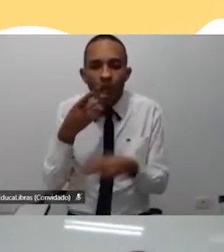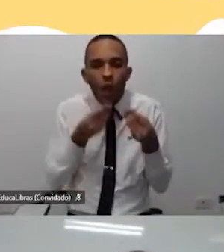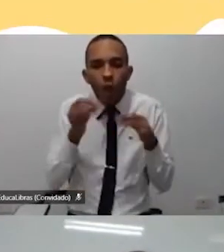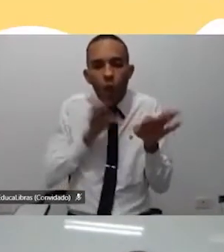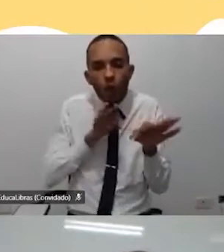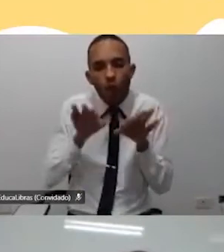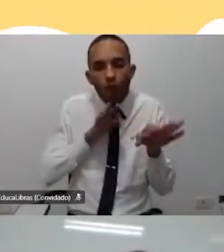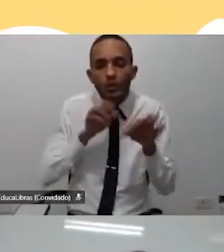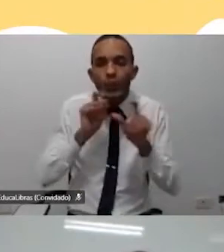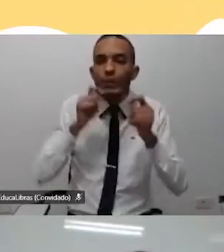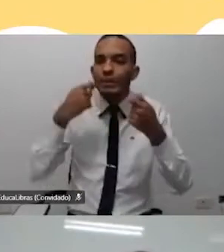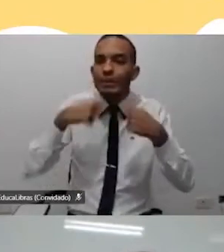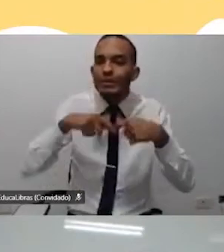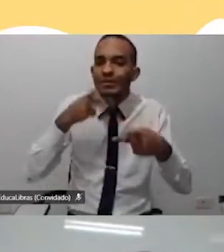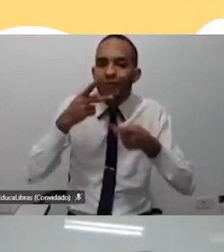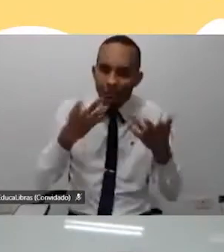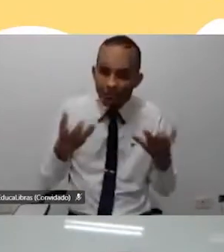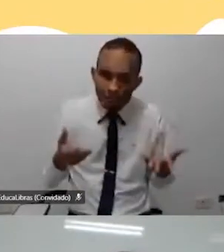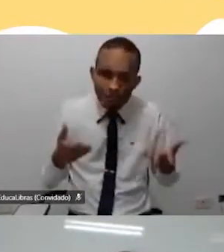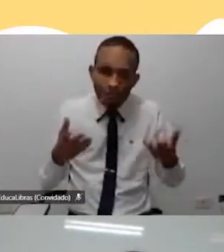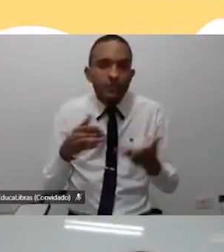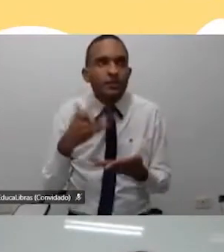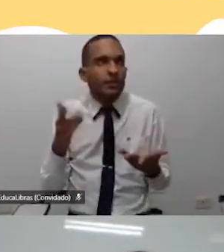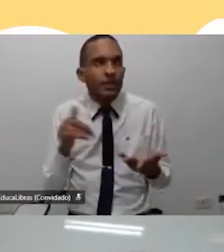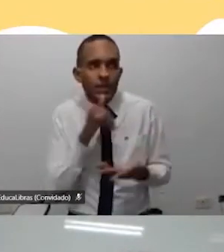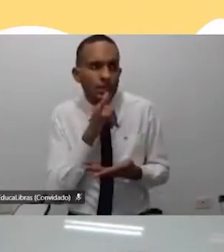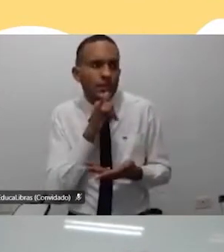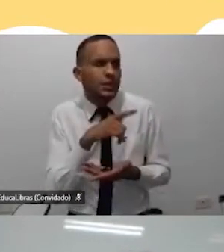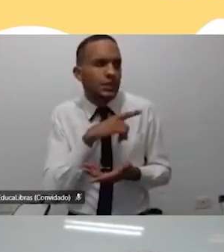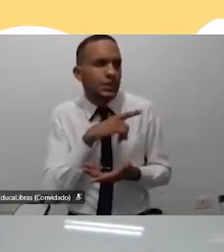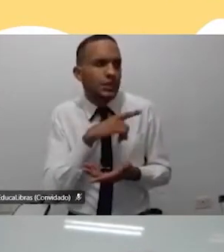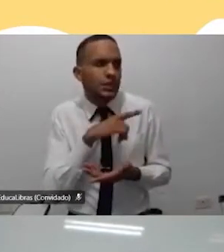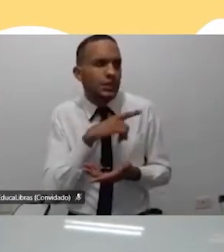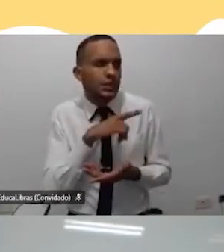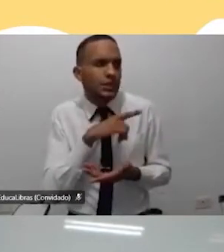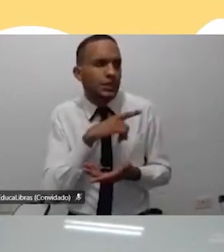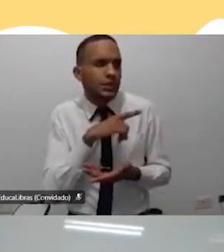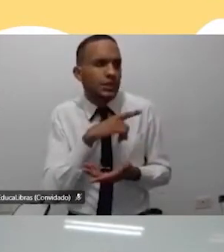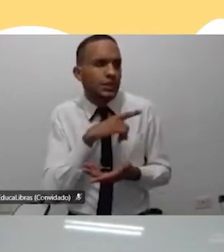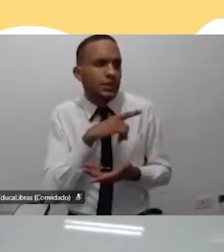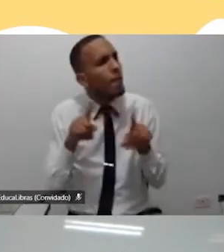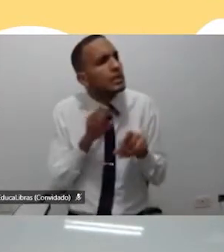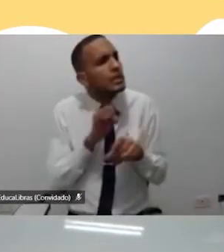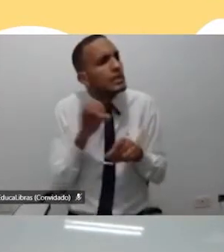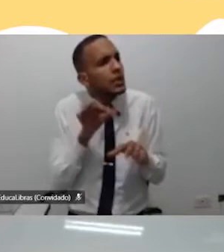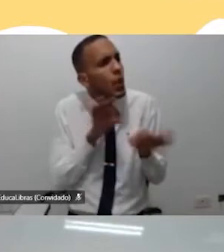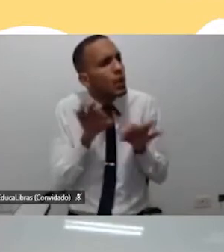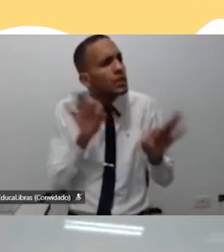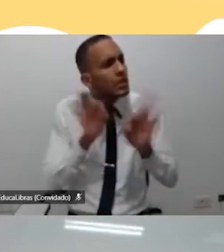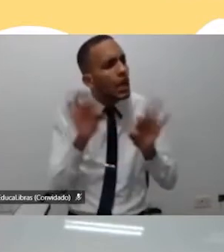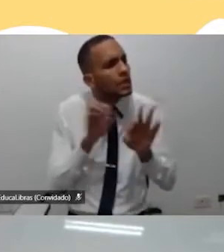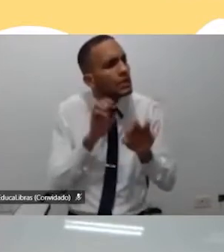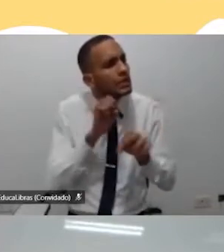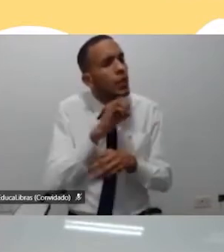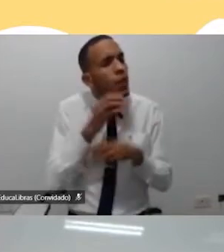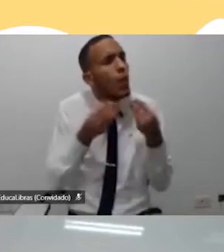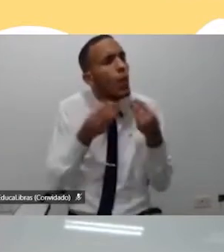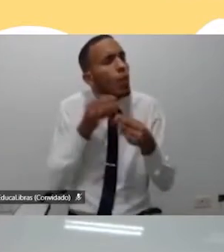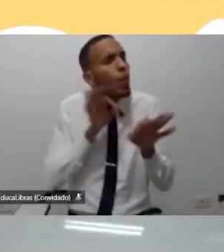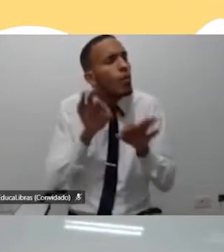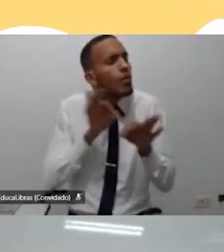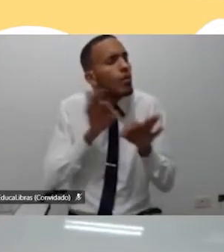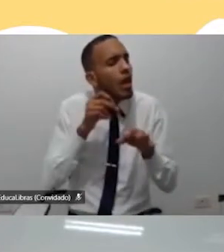o que eu preciso falar. Então, ah, eu até tenho esse conteúdo, mas se eu não elaborar, como é que eu vou ter o pensamento